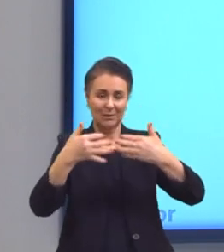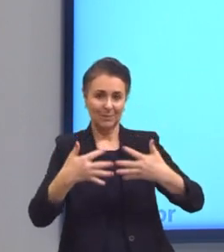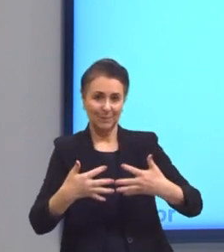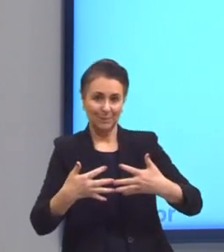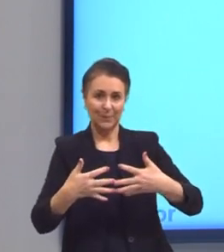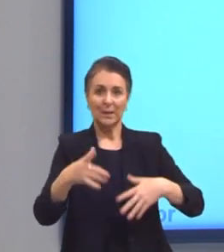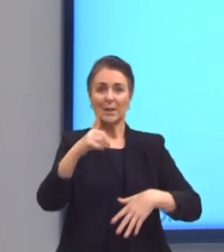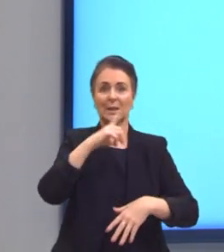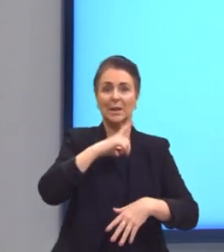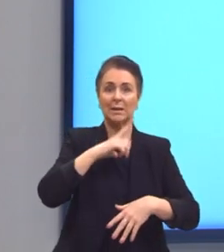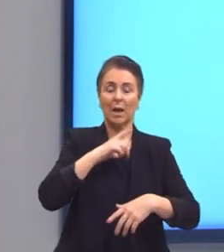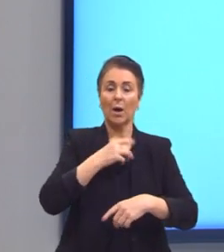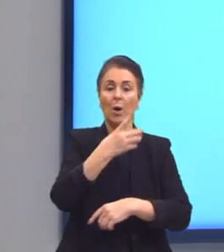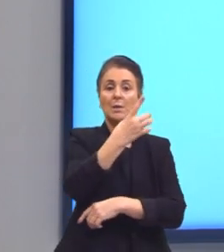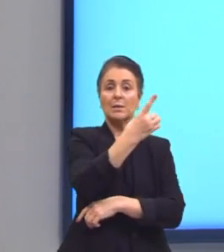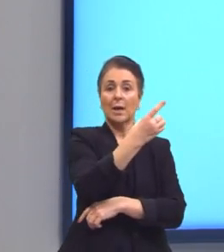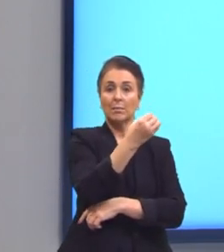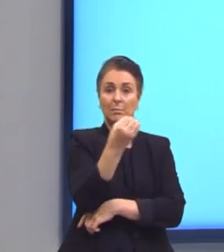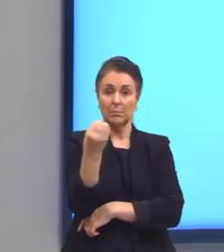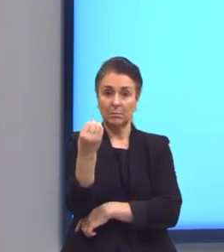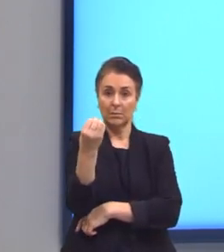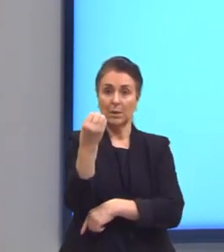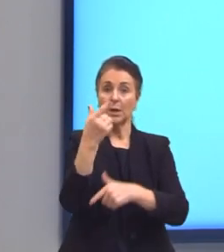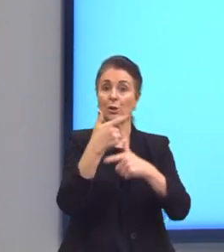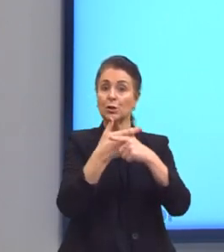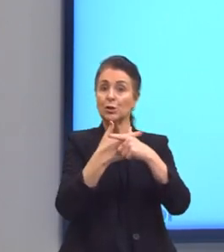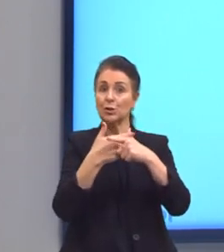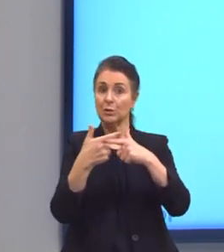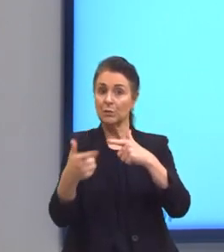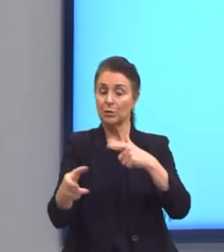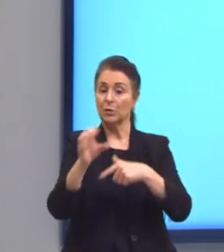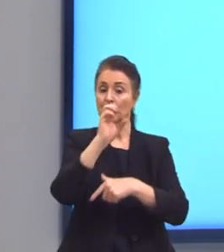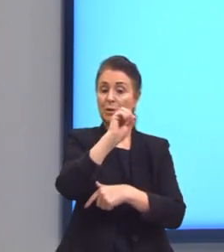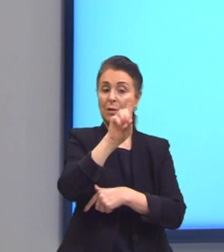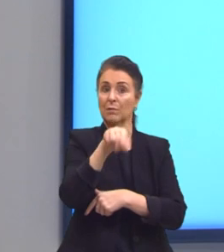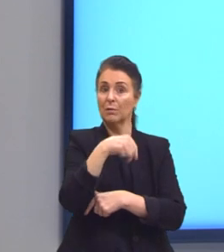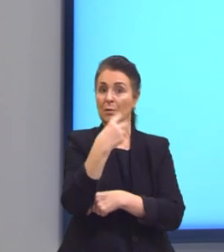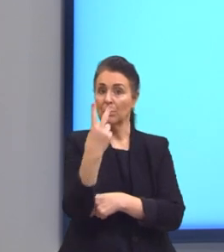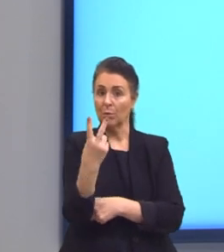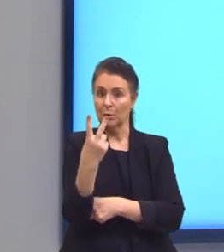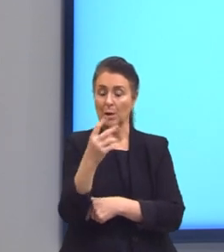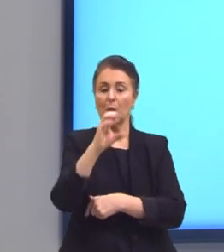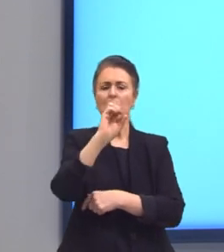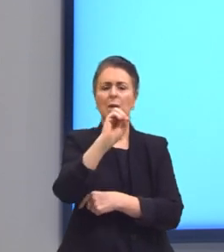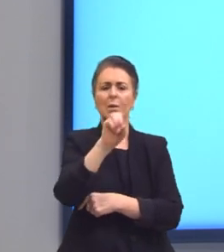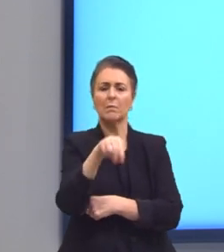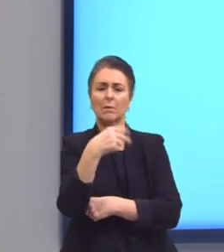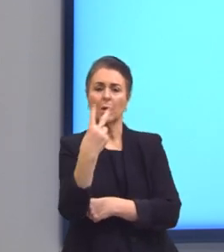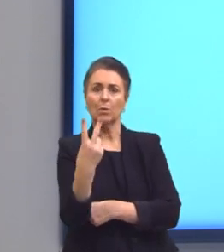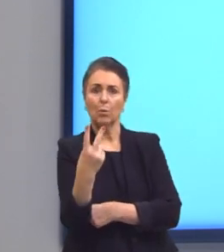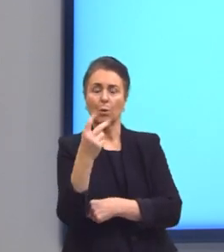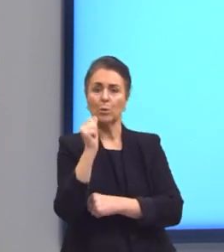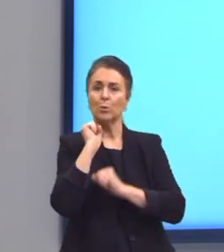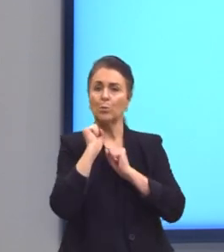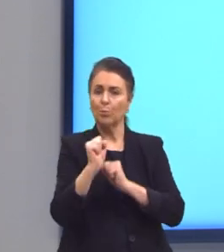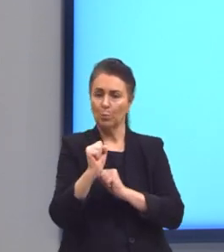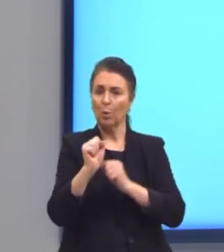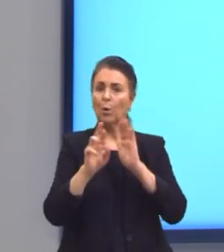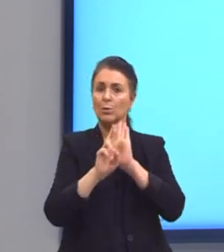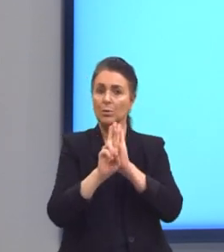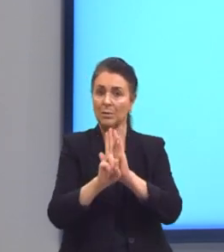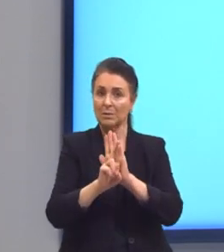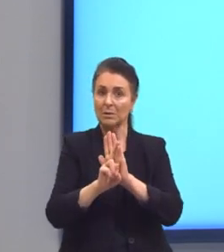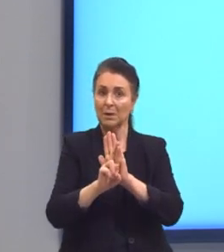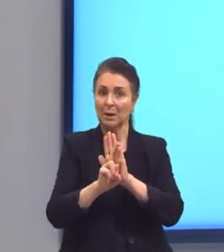Aqui eu tenho, o 100 dividido por 0,2. O 0,2, a gente pode representar ele como uma